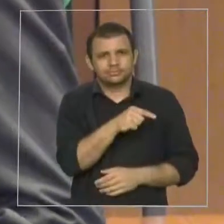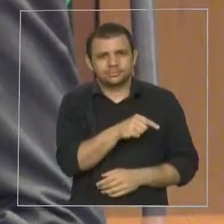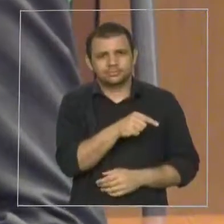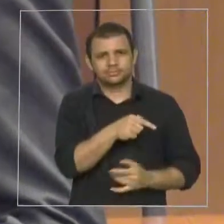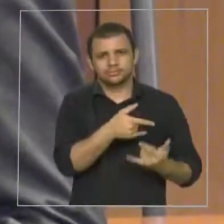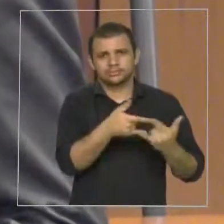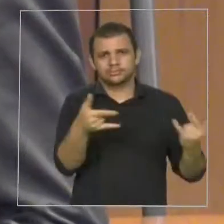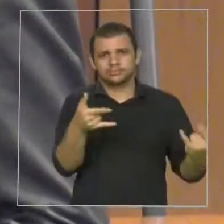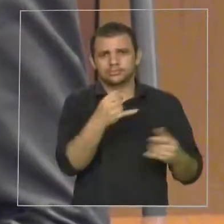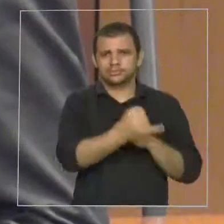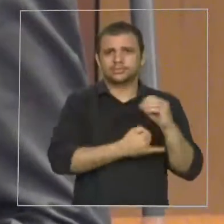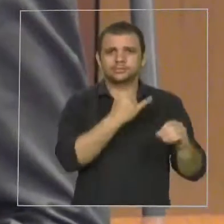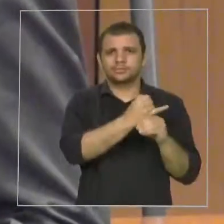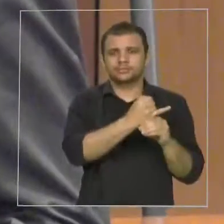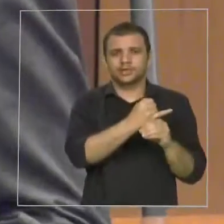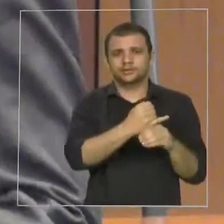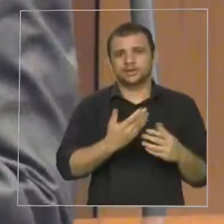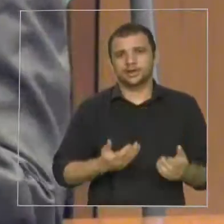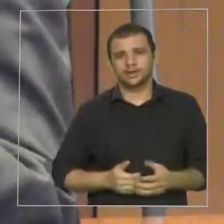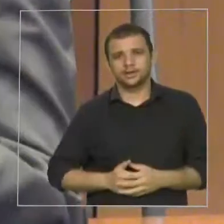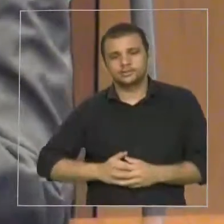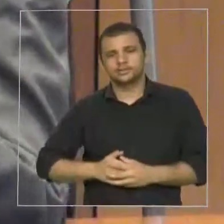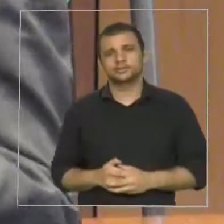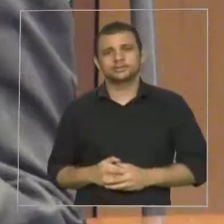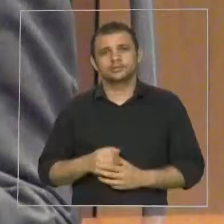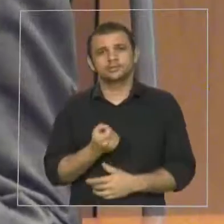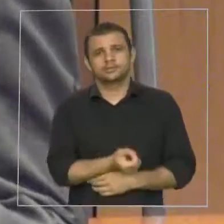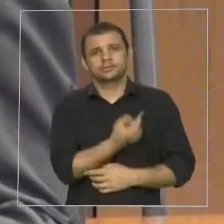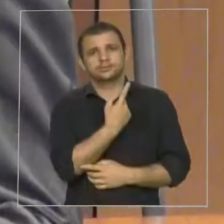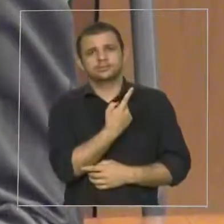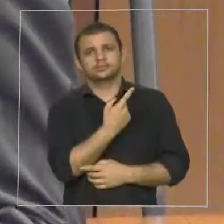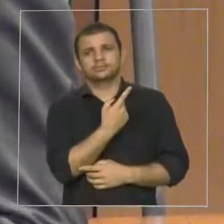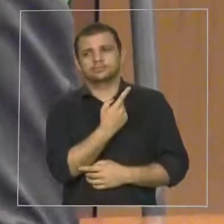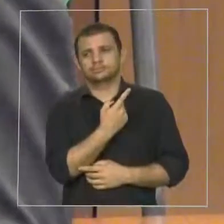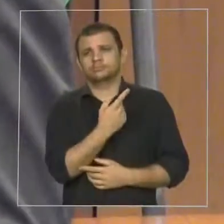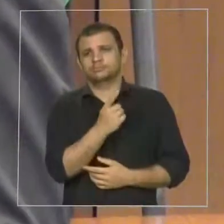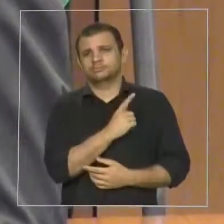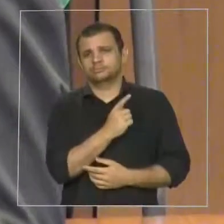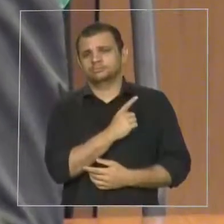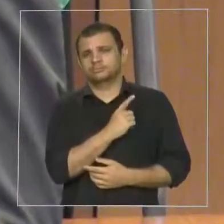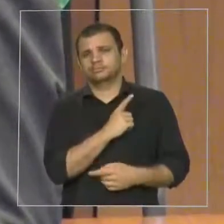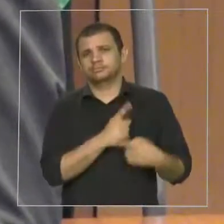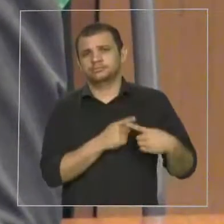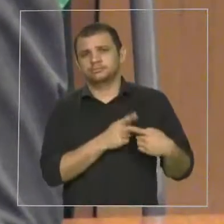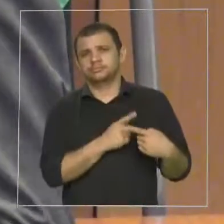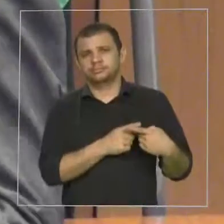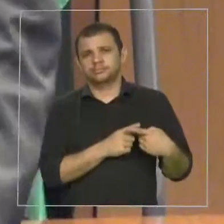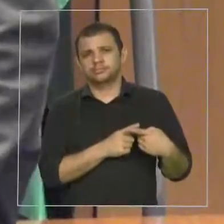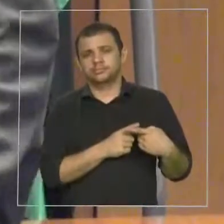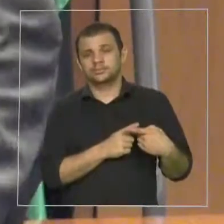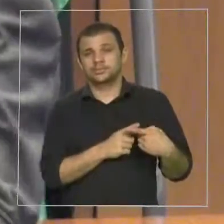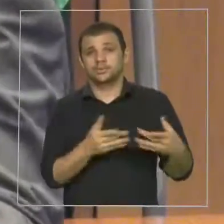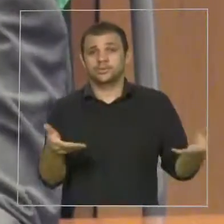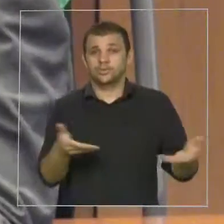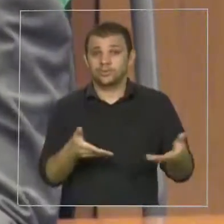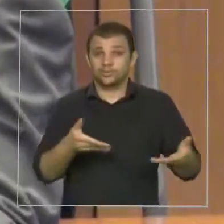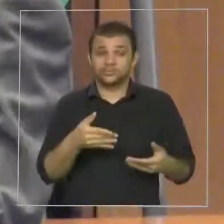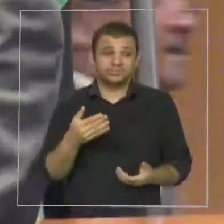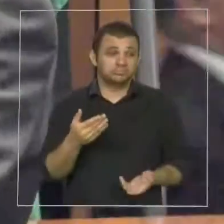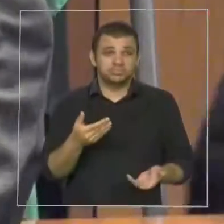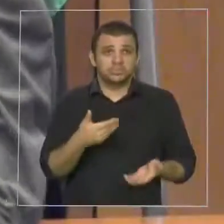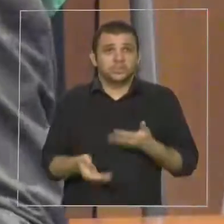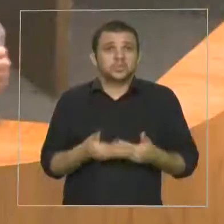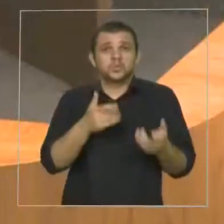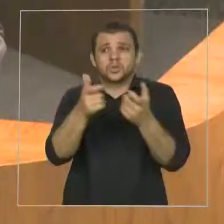pela internet. É estranho, extremamente estranho, porque nós estamos aí, até passagem de avião,